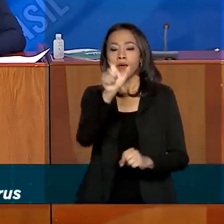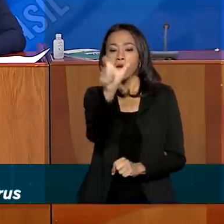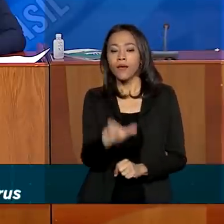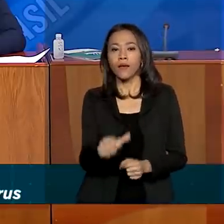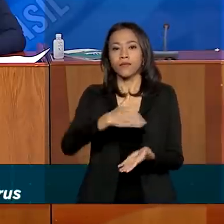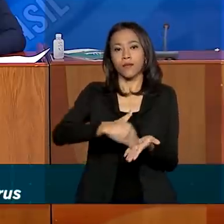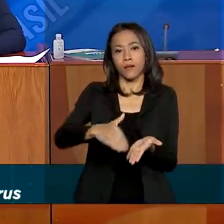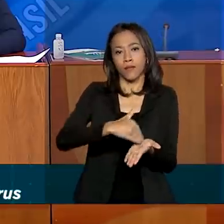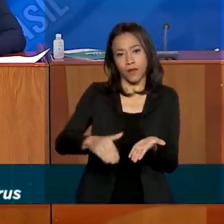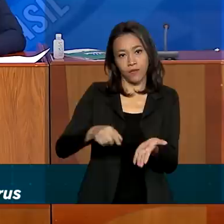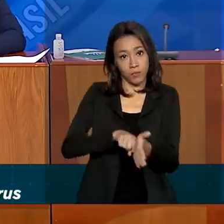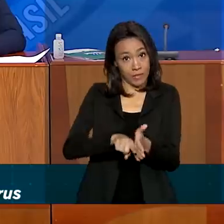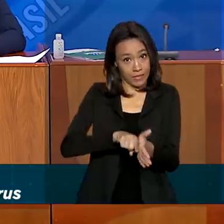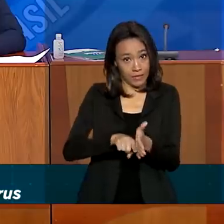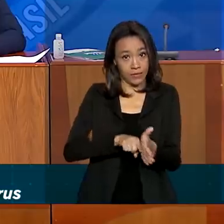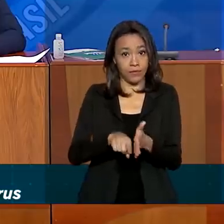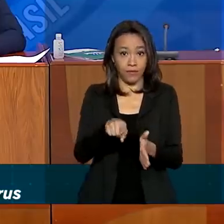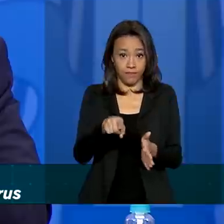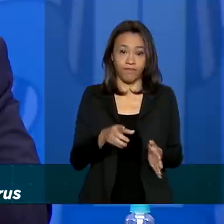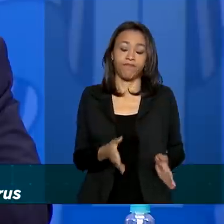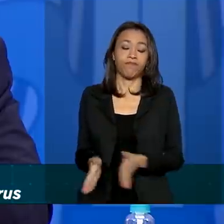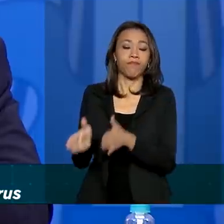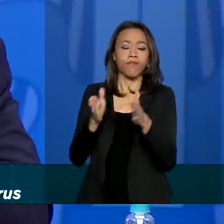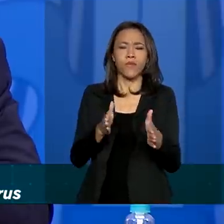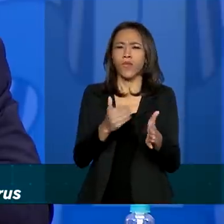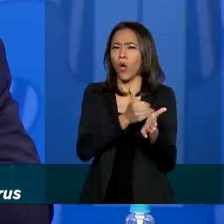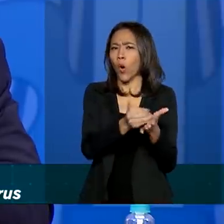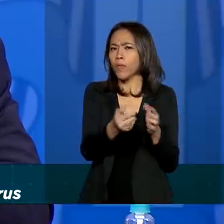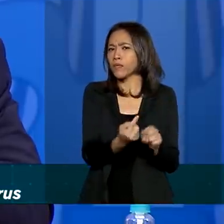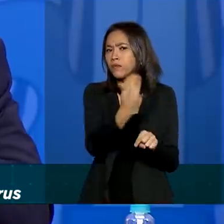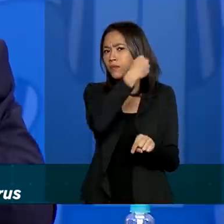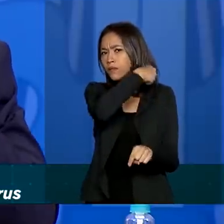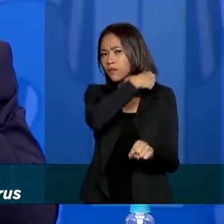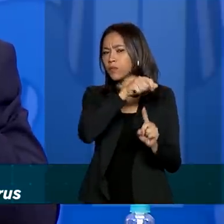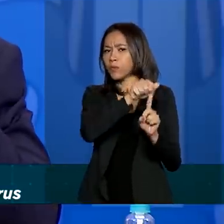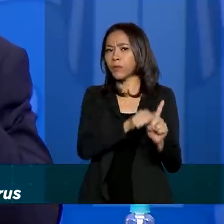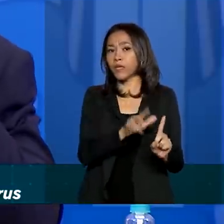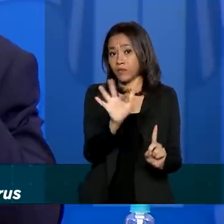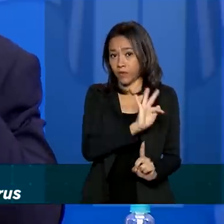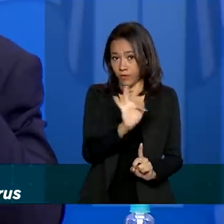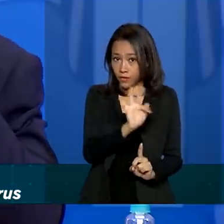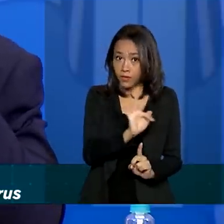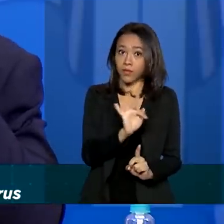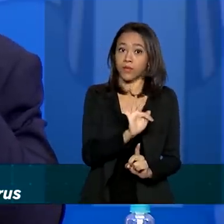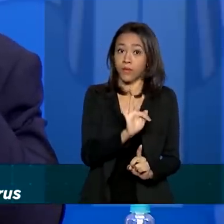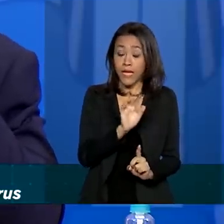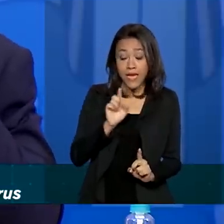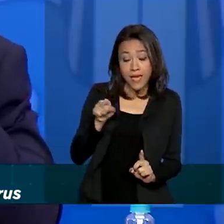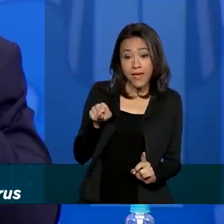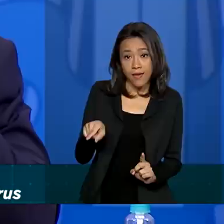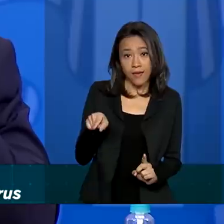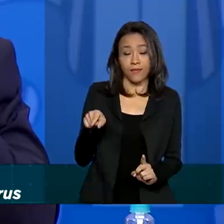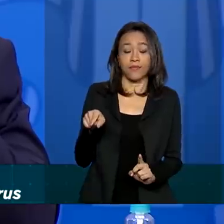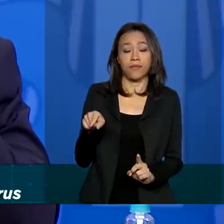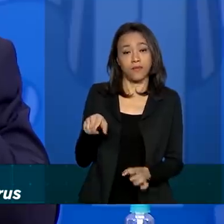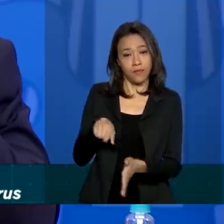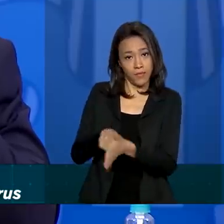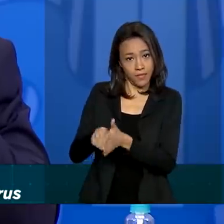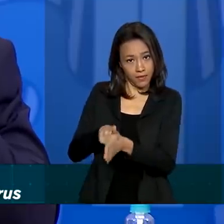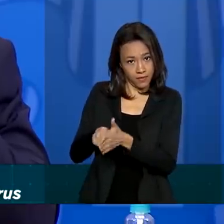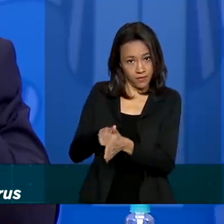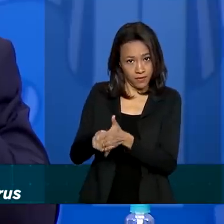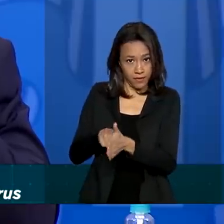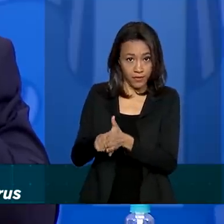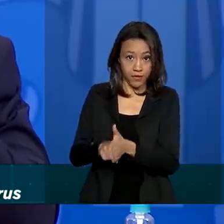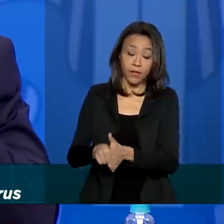nós começamos em fevereiro a rede vírus. Dicas de passagem, esse trabalho no CNPEN,